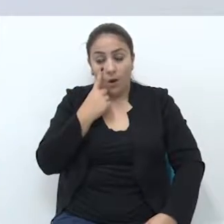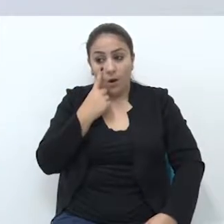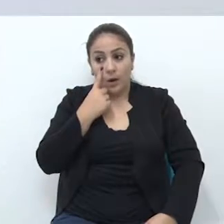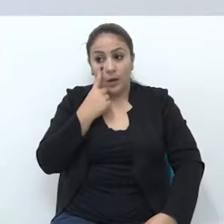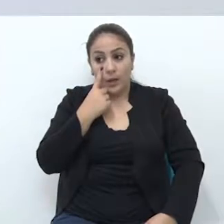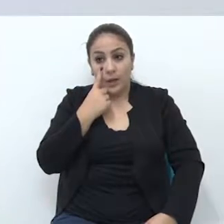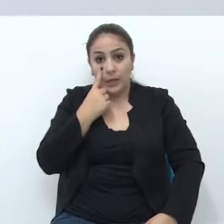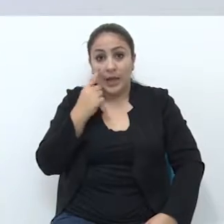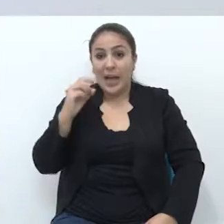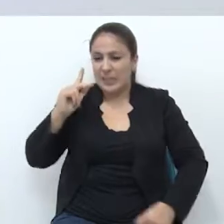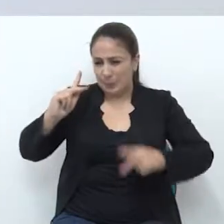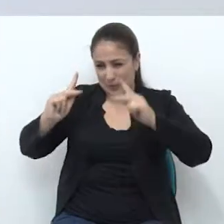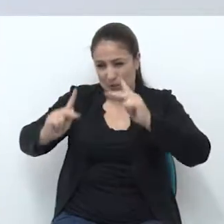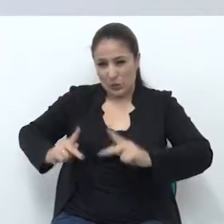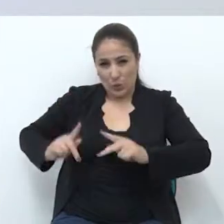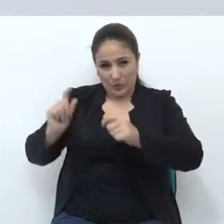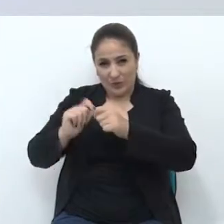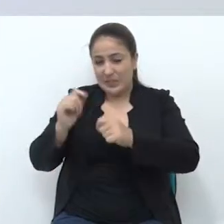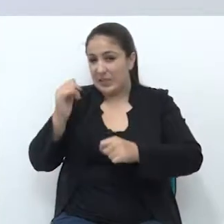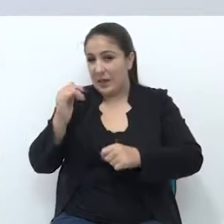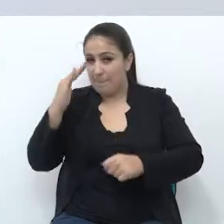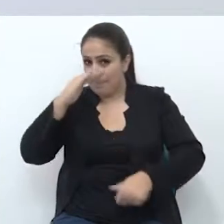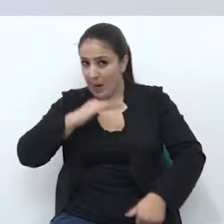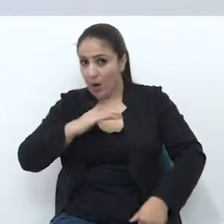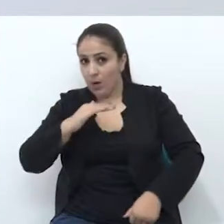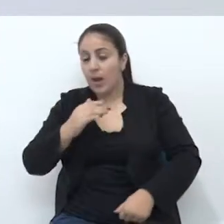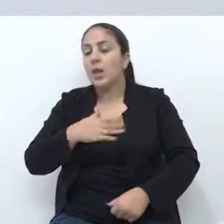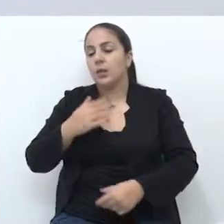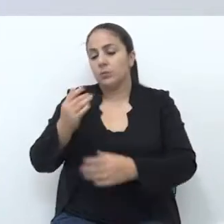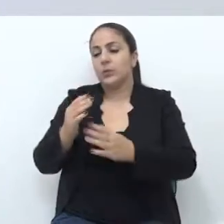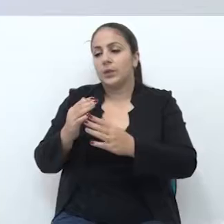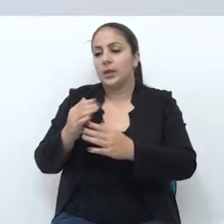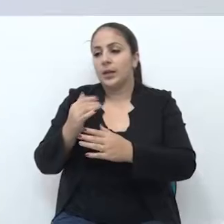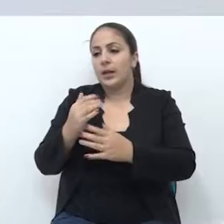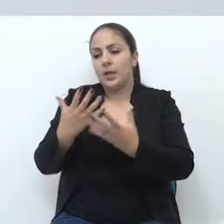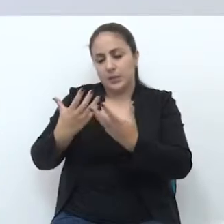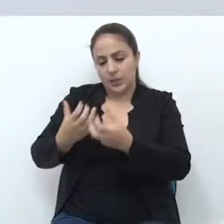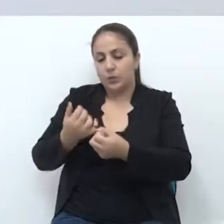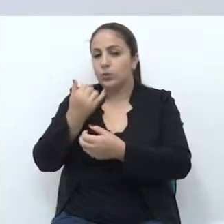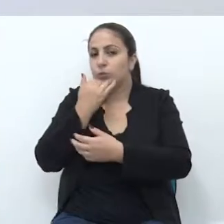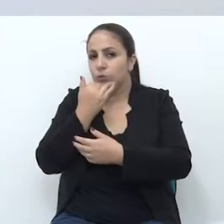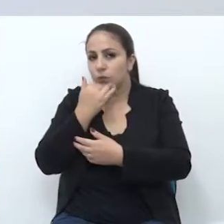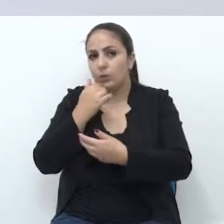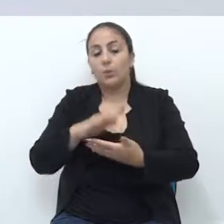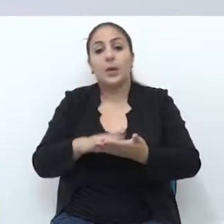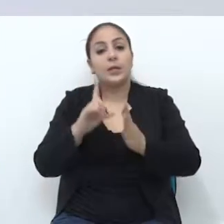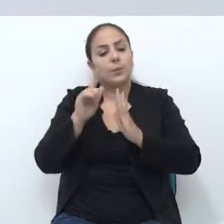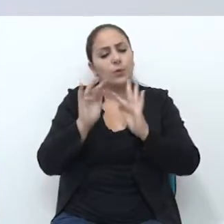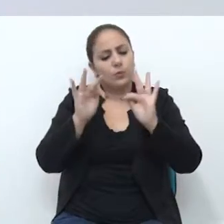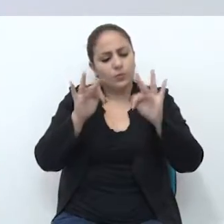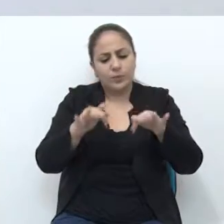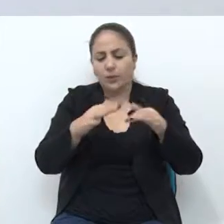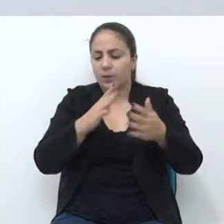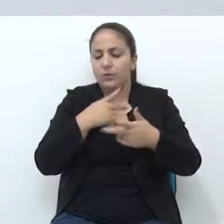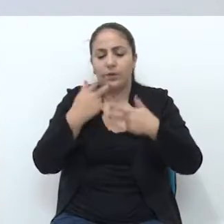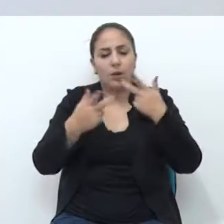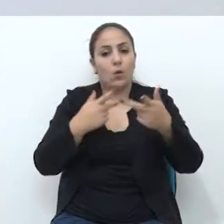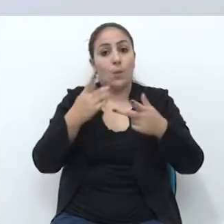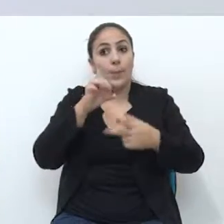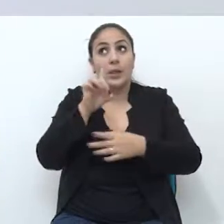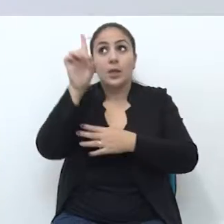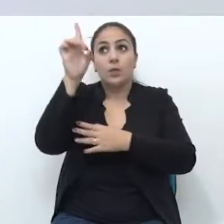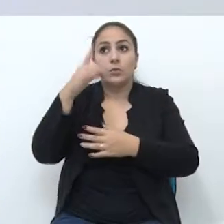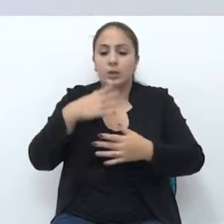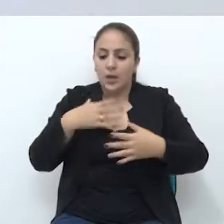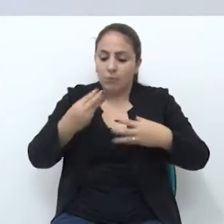perdoando aqueles que faziam mal para Ele. E lá no final, Ele se entrega para Deus. Eu entrego o meu